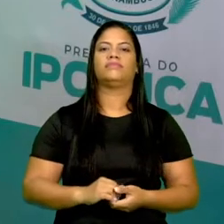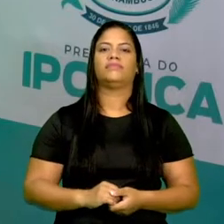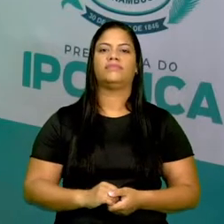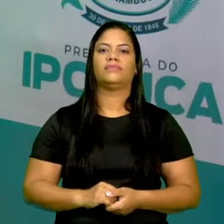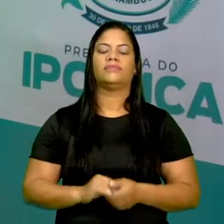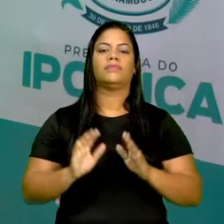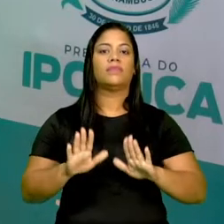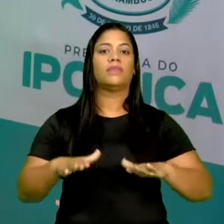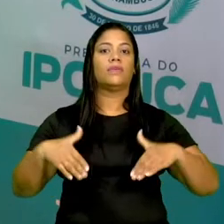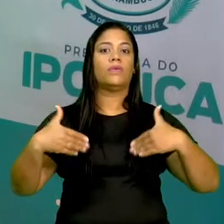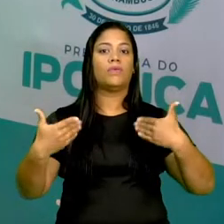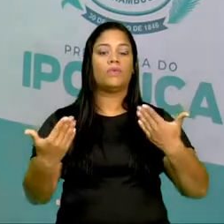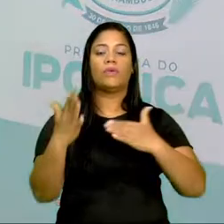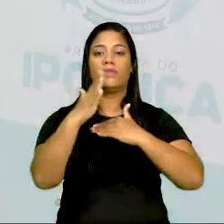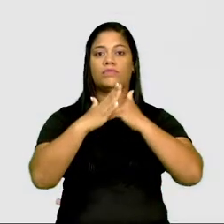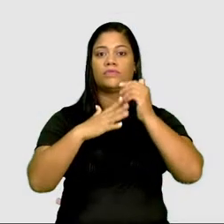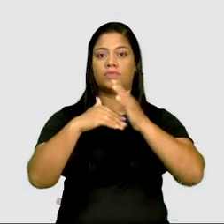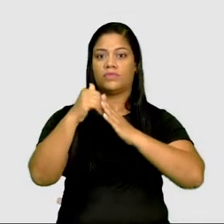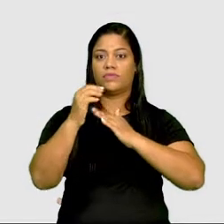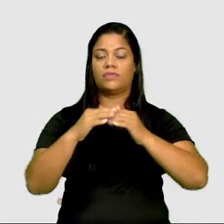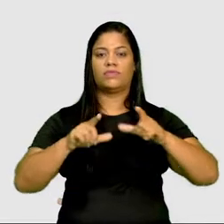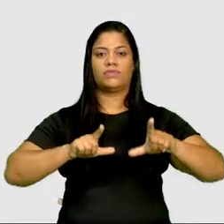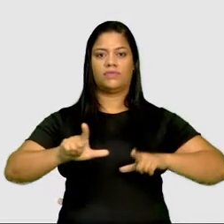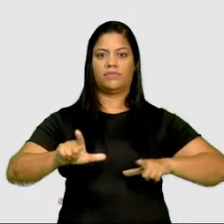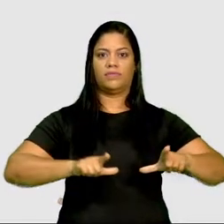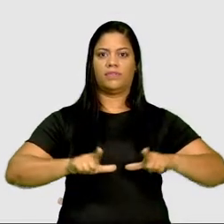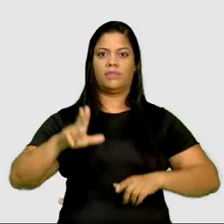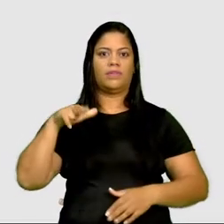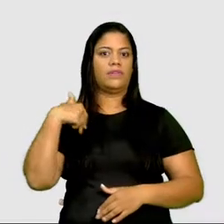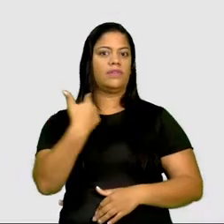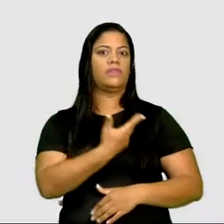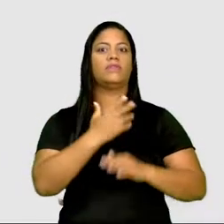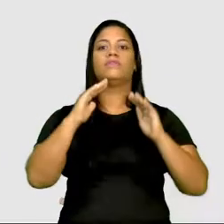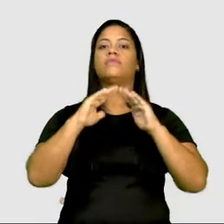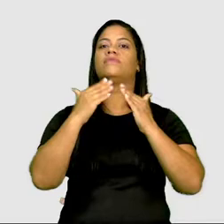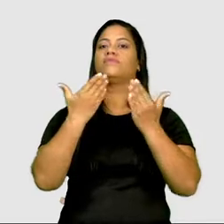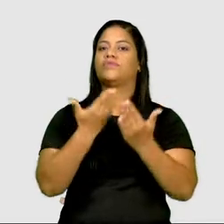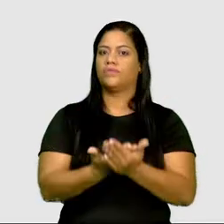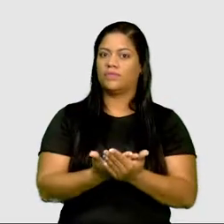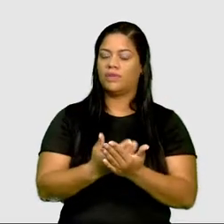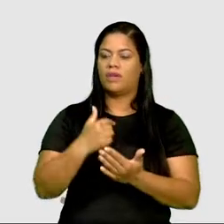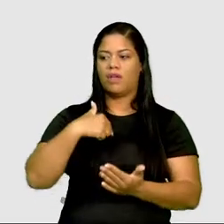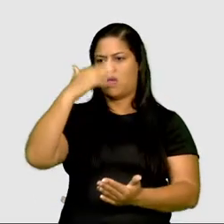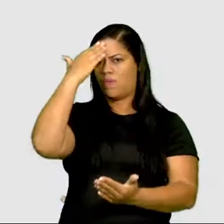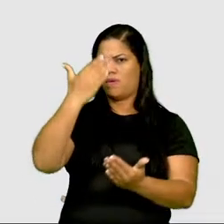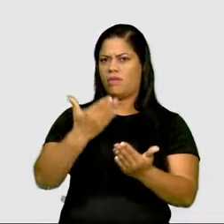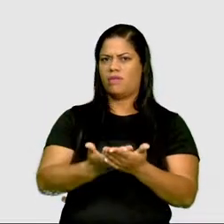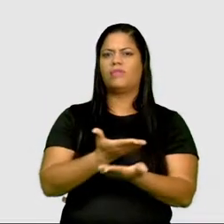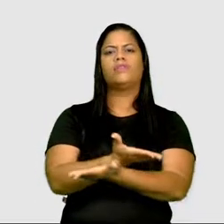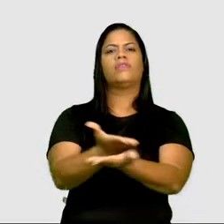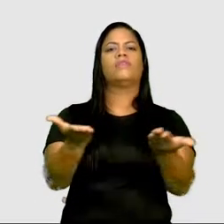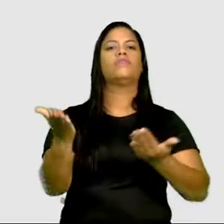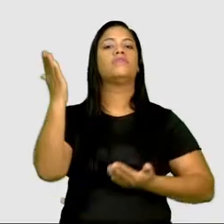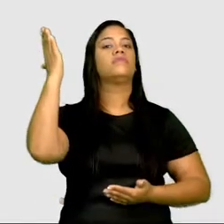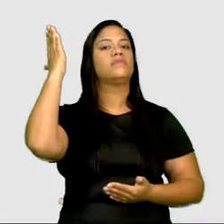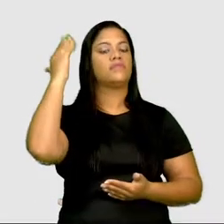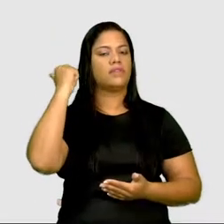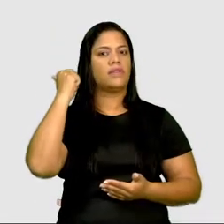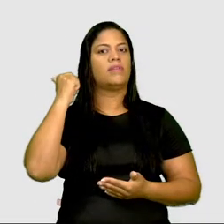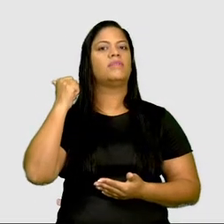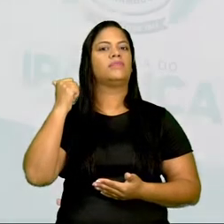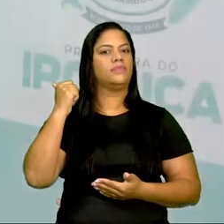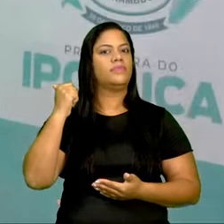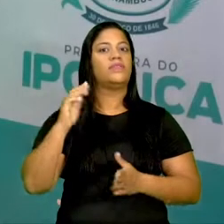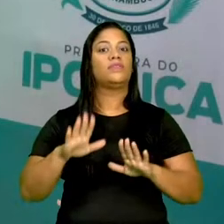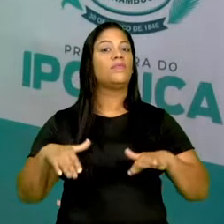Quais são os profissionais que trabalham na nossa escola? Eu acredito que vocês saibam, saibam